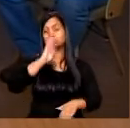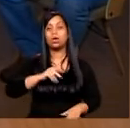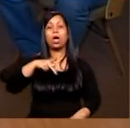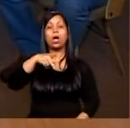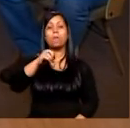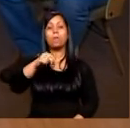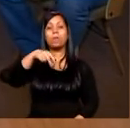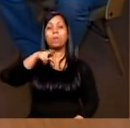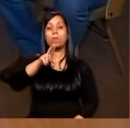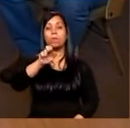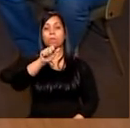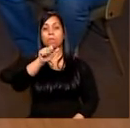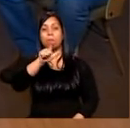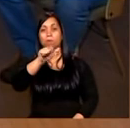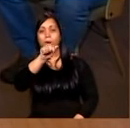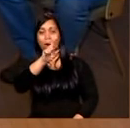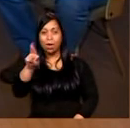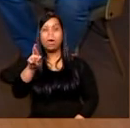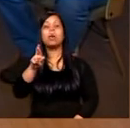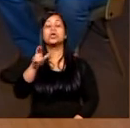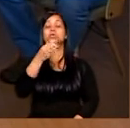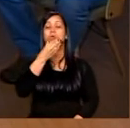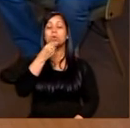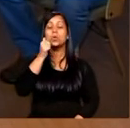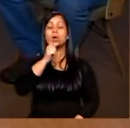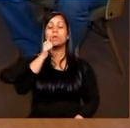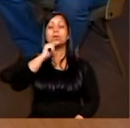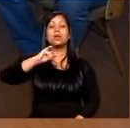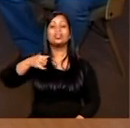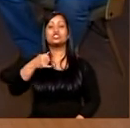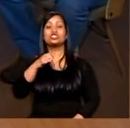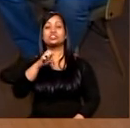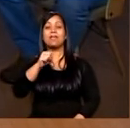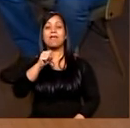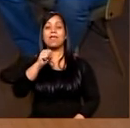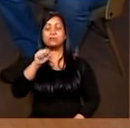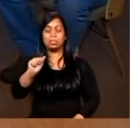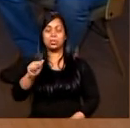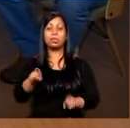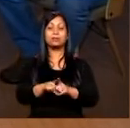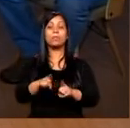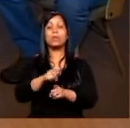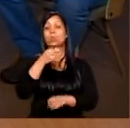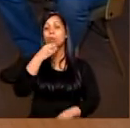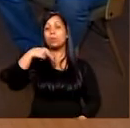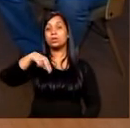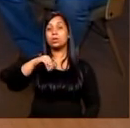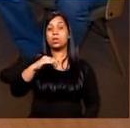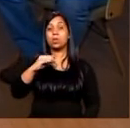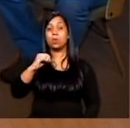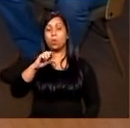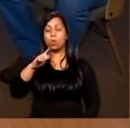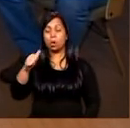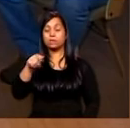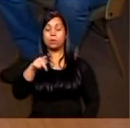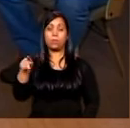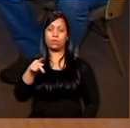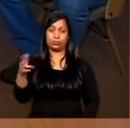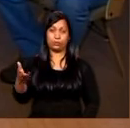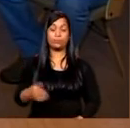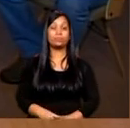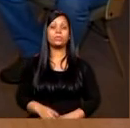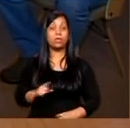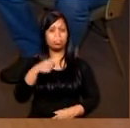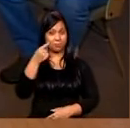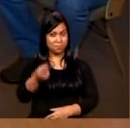popular Carolina Maria de Jesus. Eu estou com a Jéssica de Oliveira, que é coordenadora do cursinho, e com o Nicolas Felicione de Oliveira, que é professor.